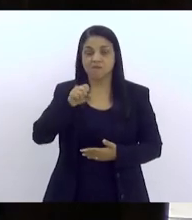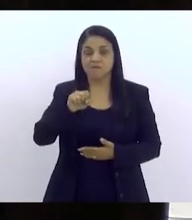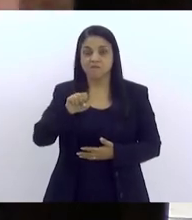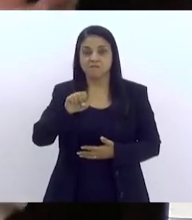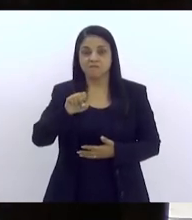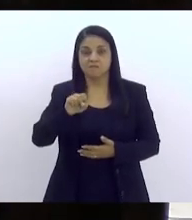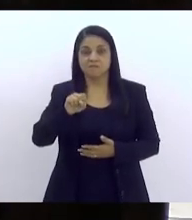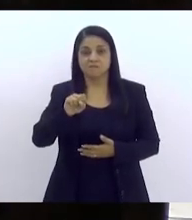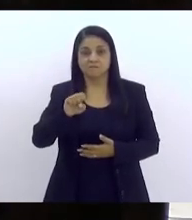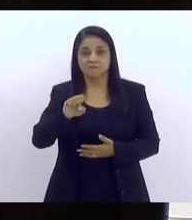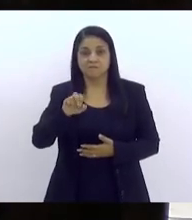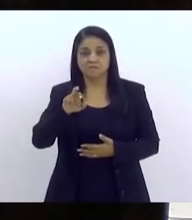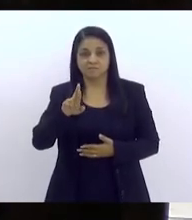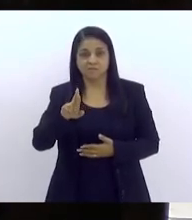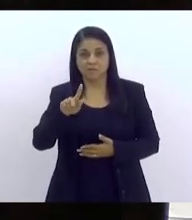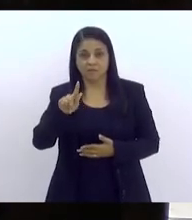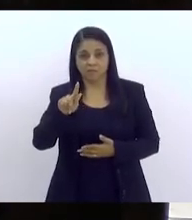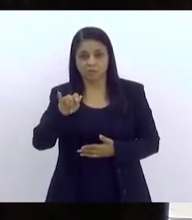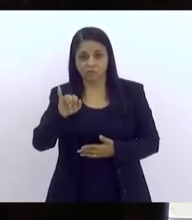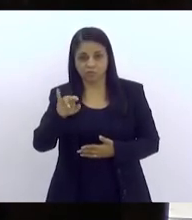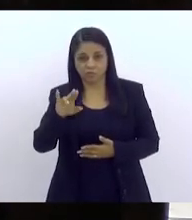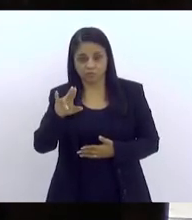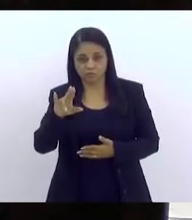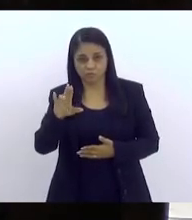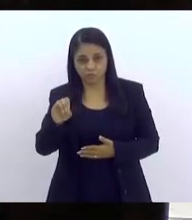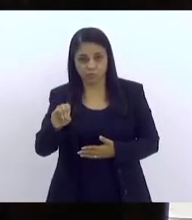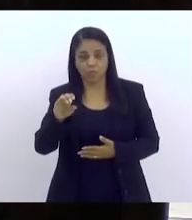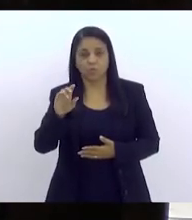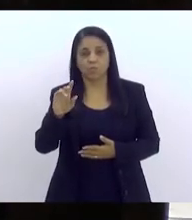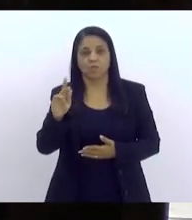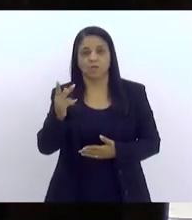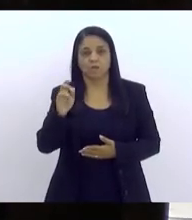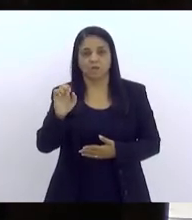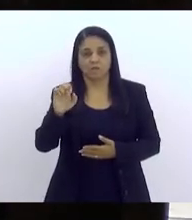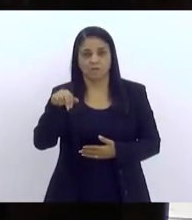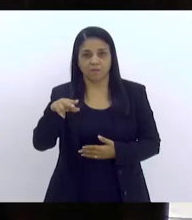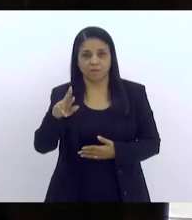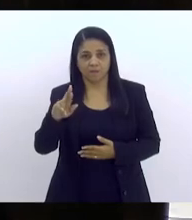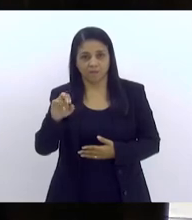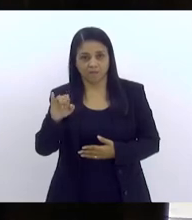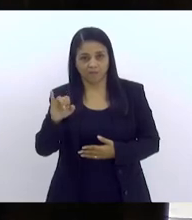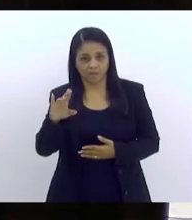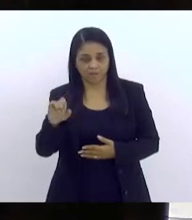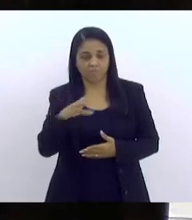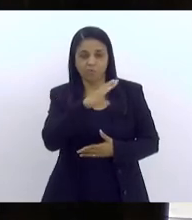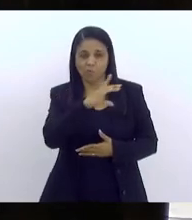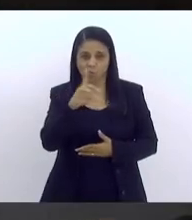coordenando essa segunda mesa de palestras.